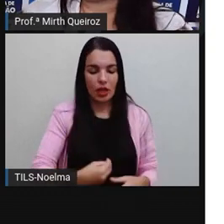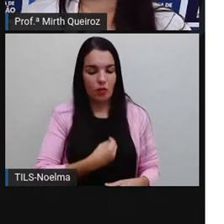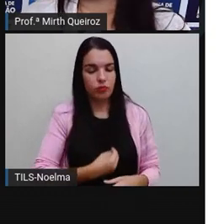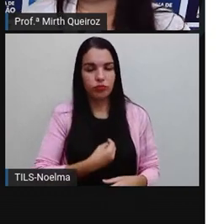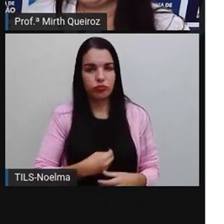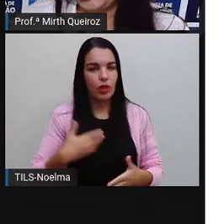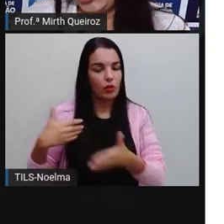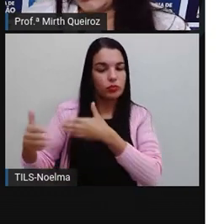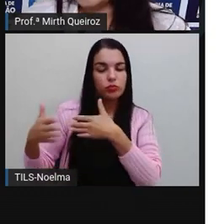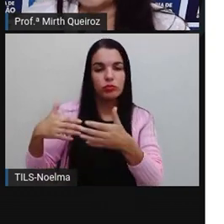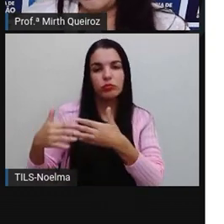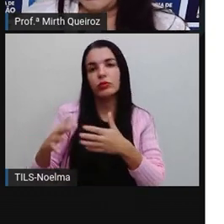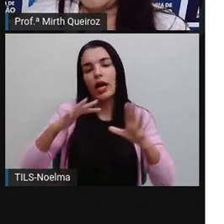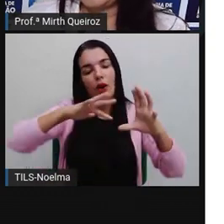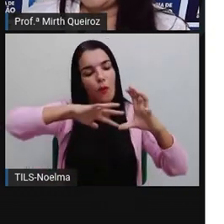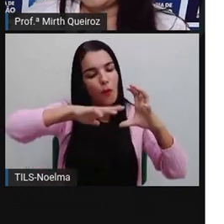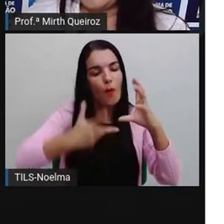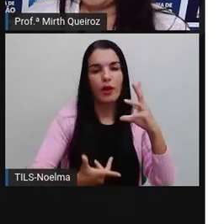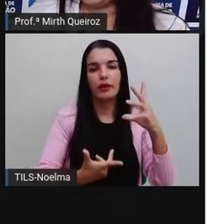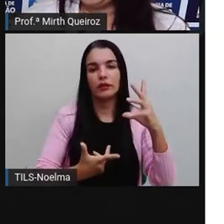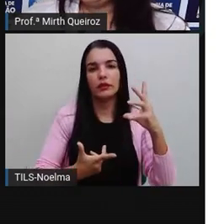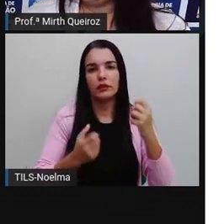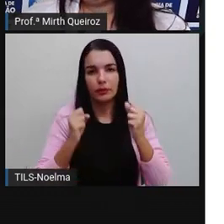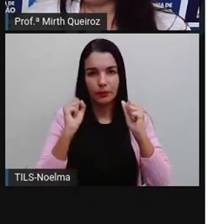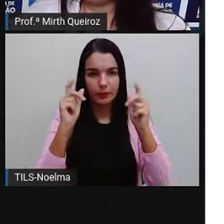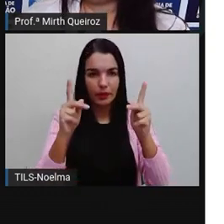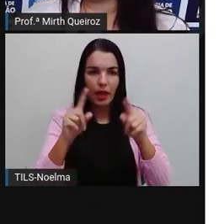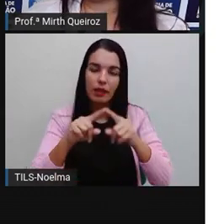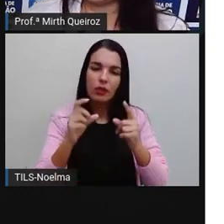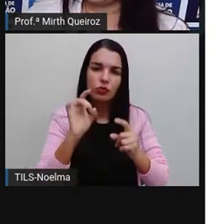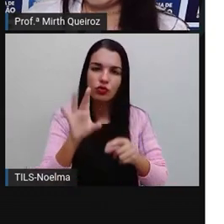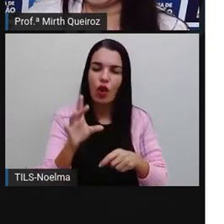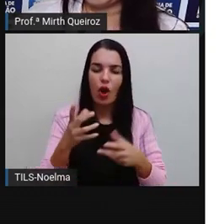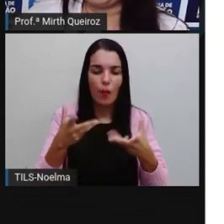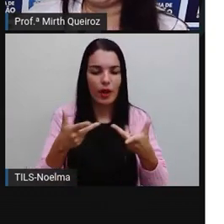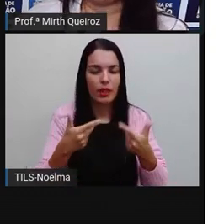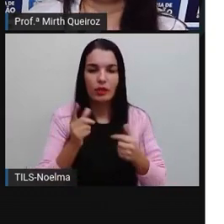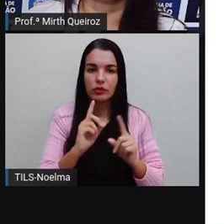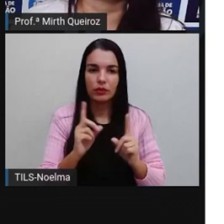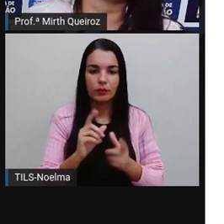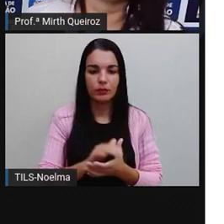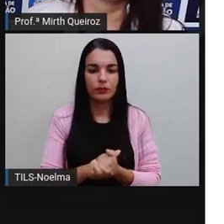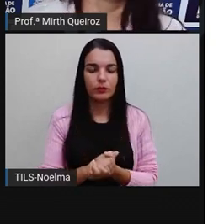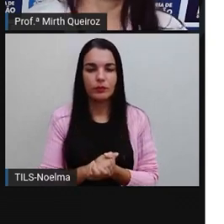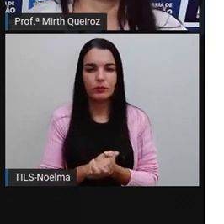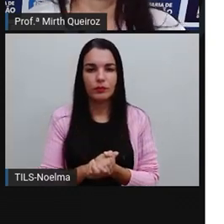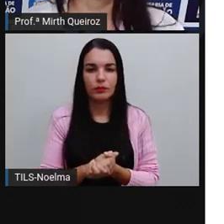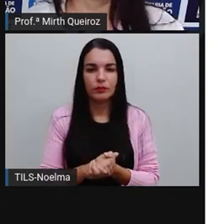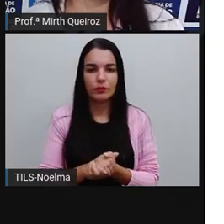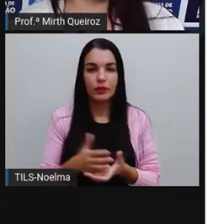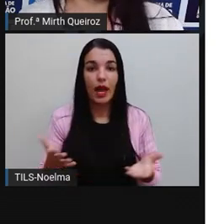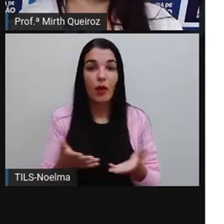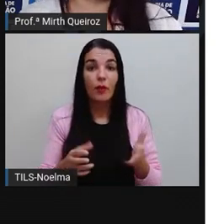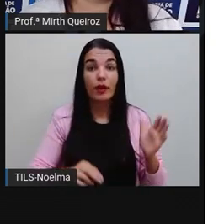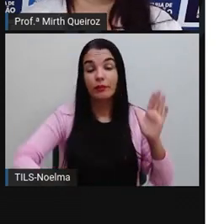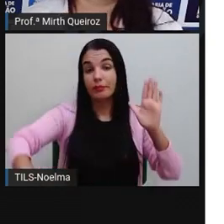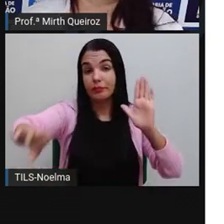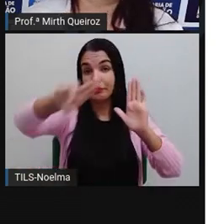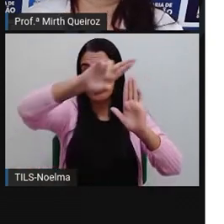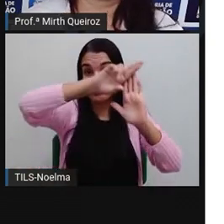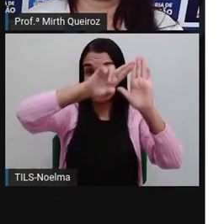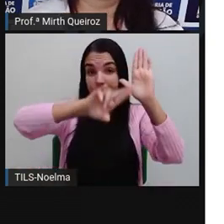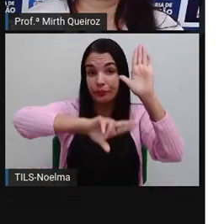são as características desse ser. Certo? E não apenas qualidades. Na regra geral da